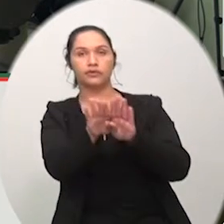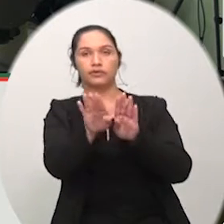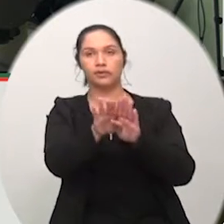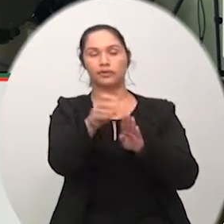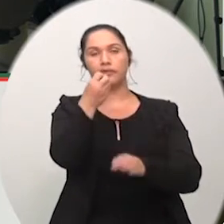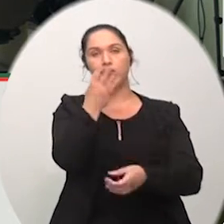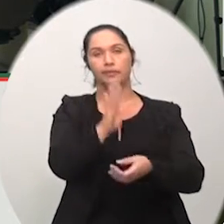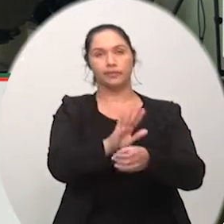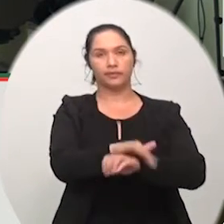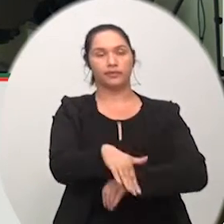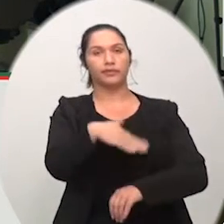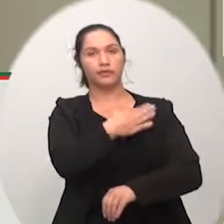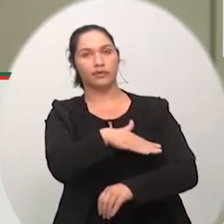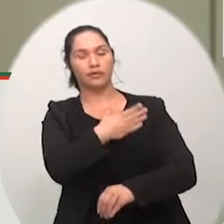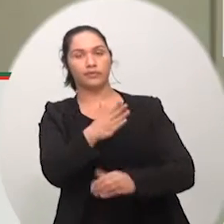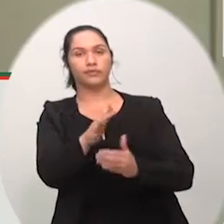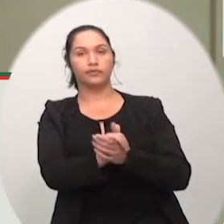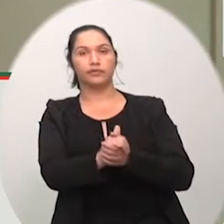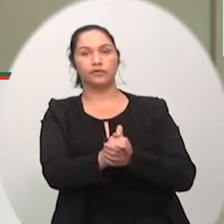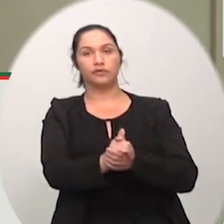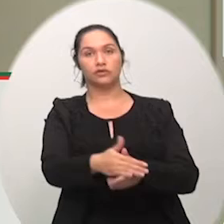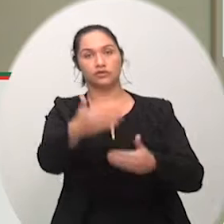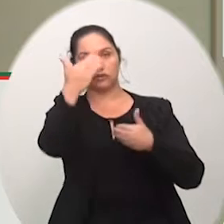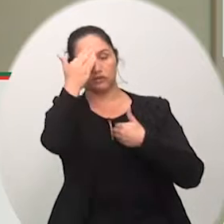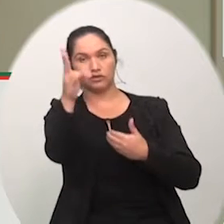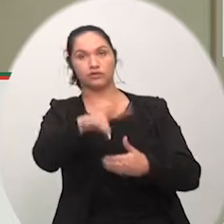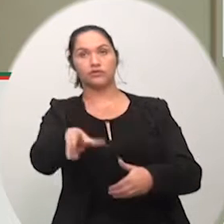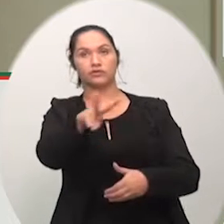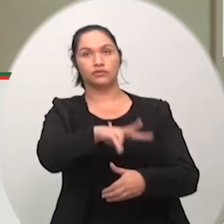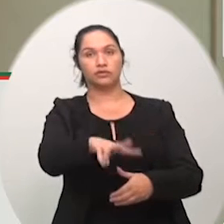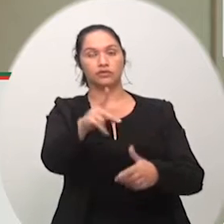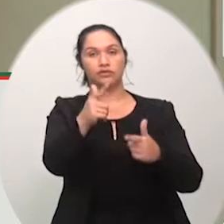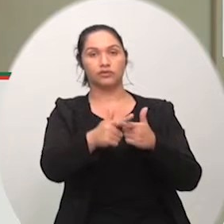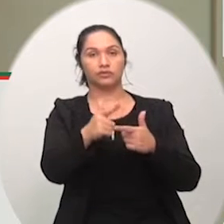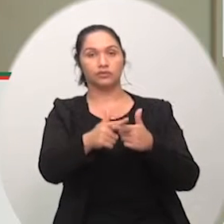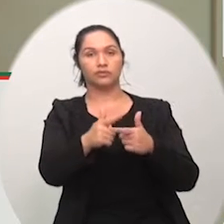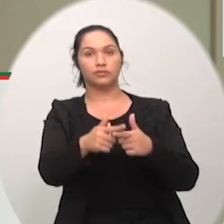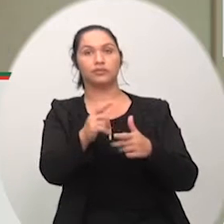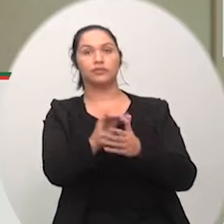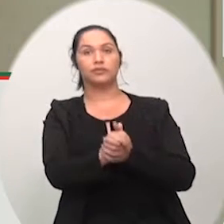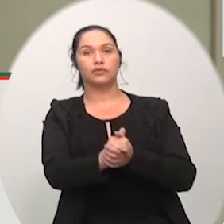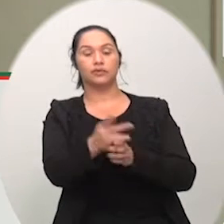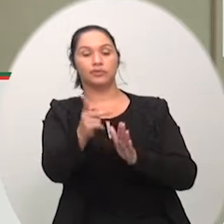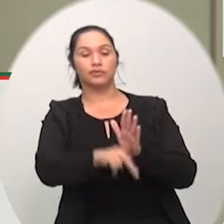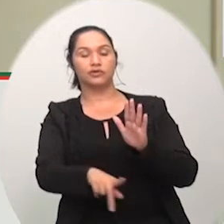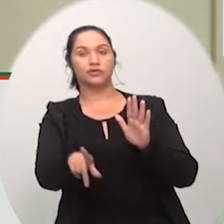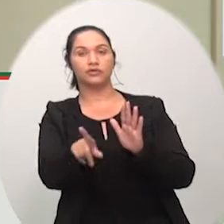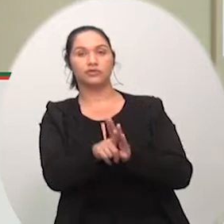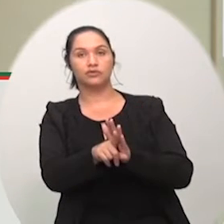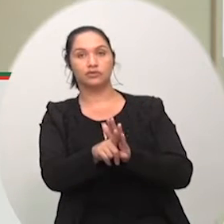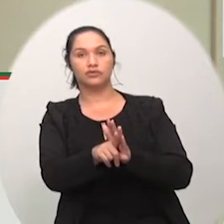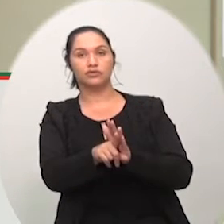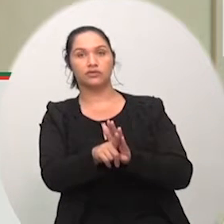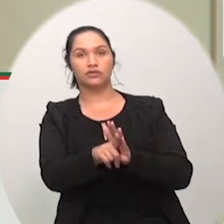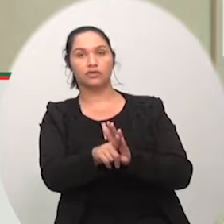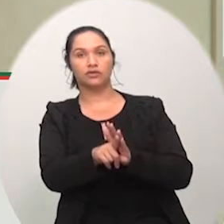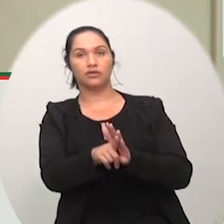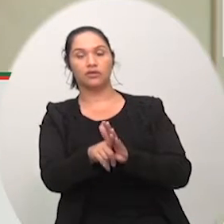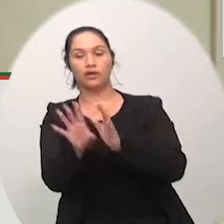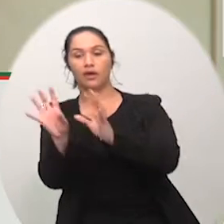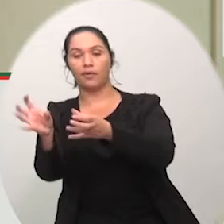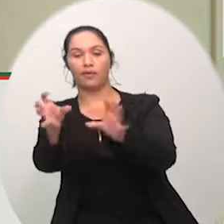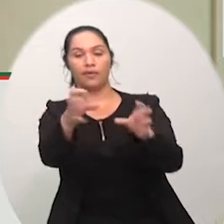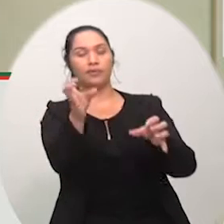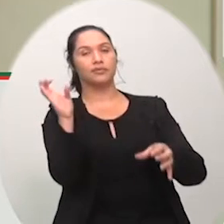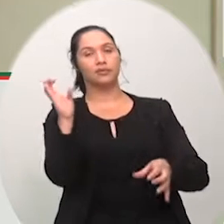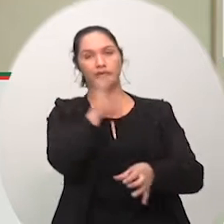ajudar a passar nas comissões de forma rápida em virtude da minha passagem também rápida nesta casa dando tempo assim